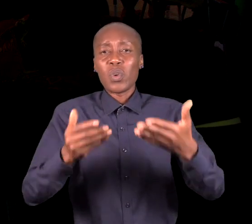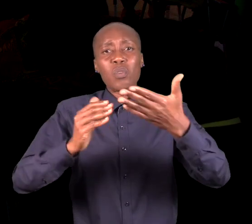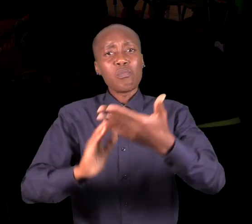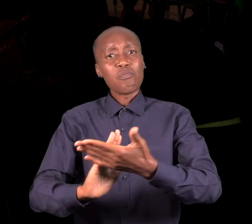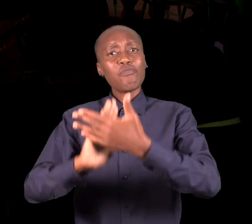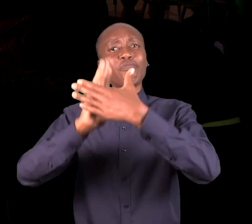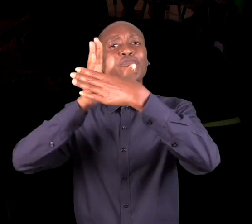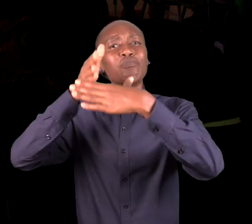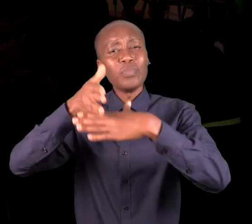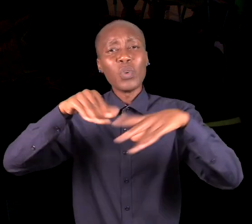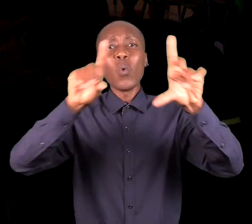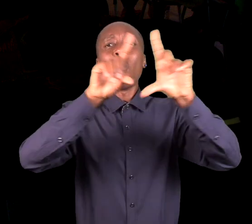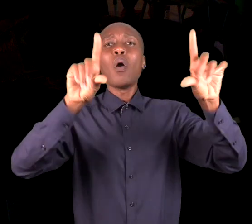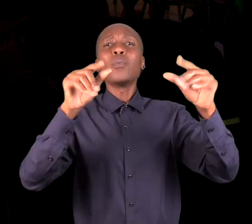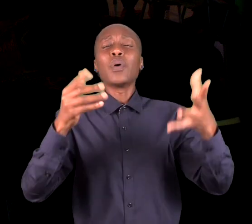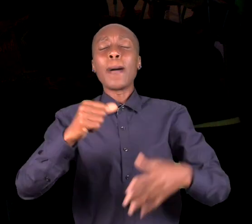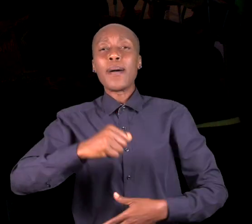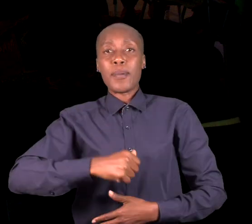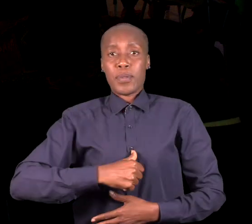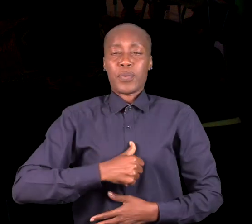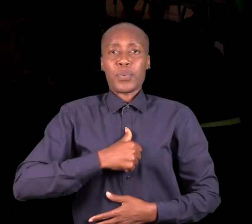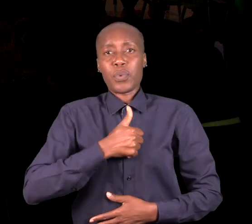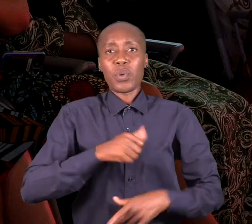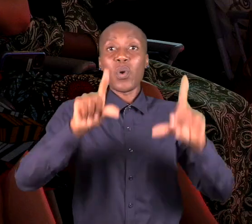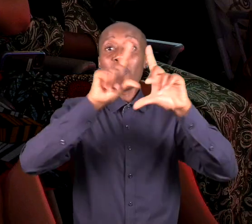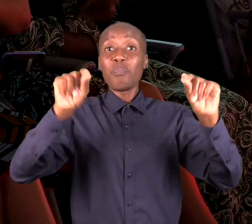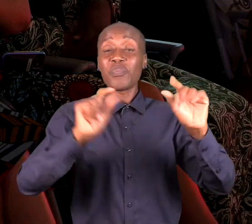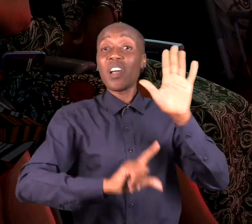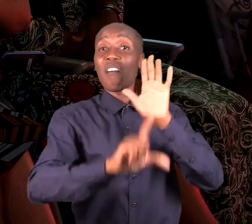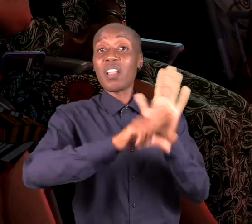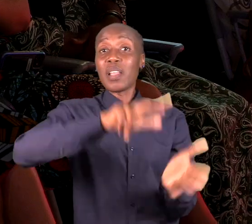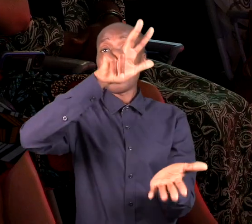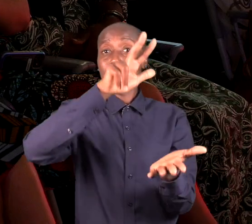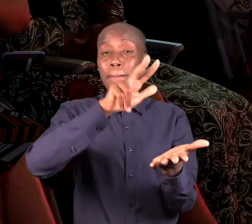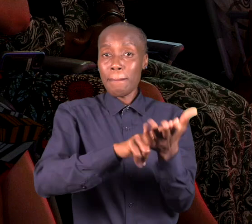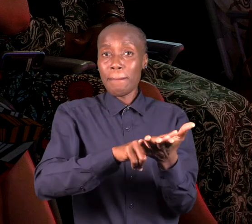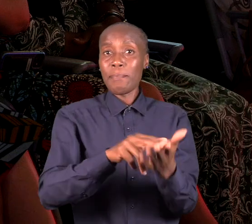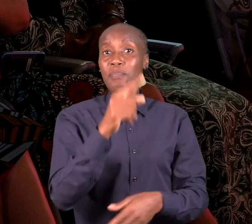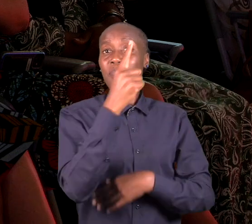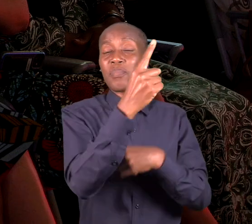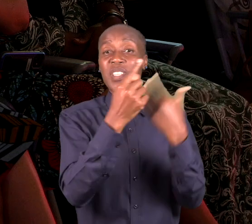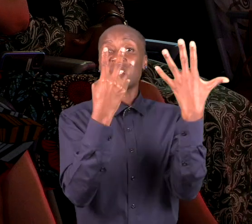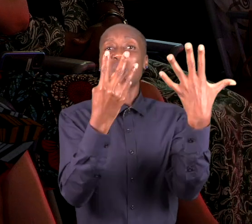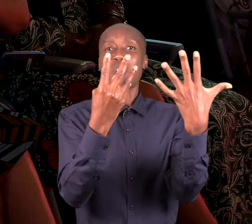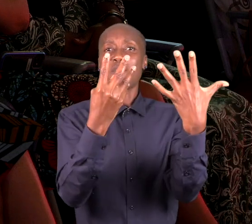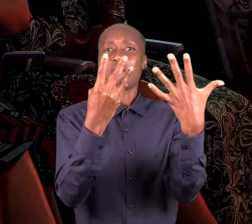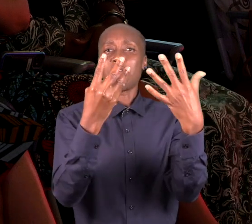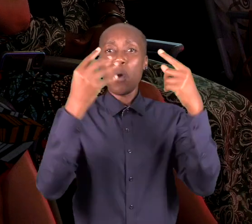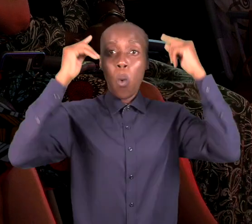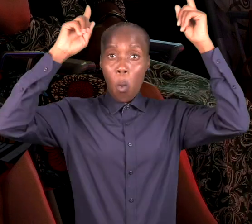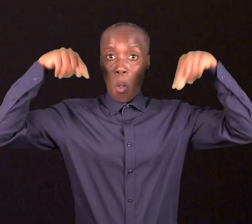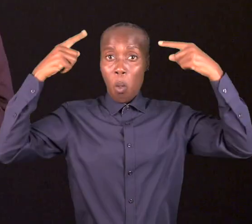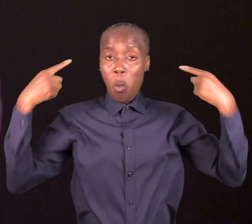significativos que tanto me orgulho é o avanço, a aprovação da Lei 19 contra as uniões